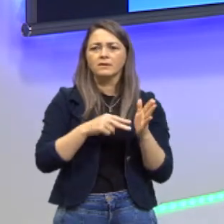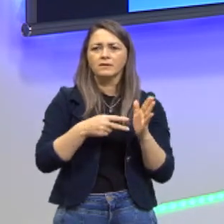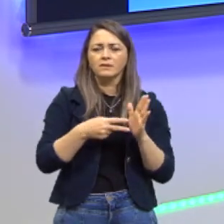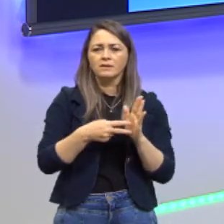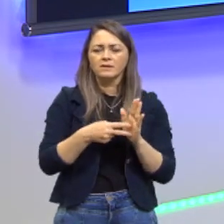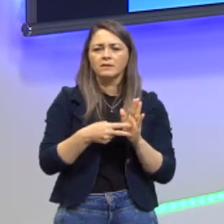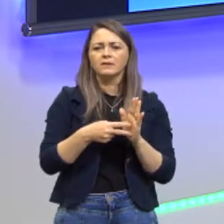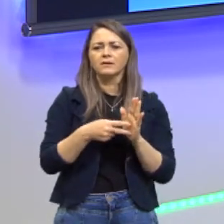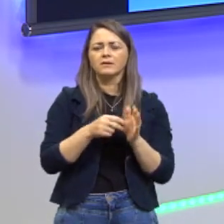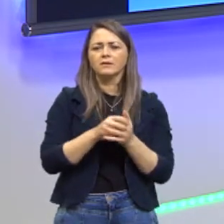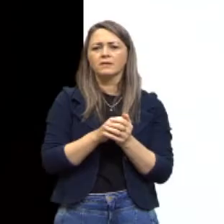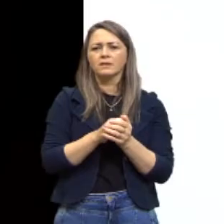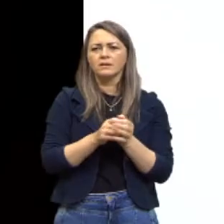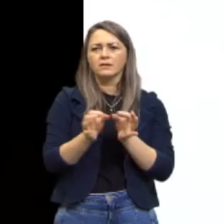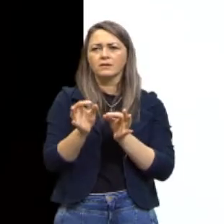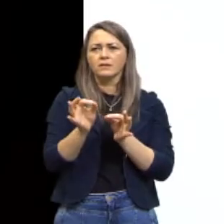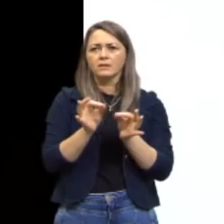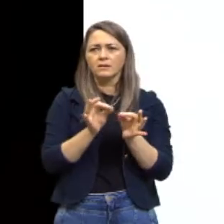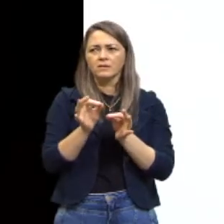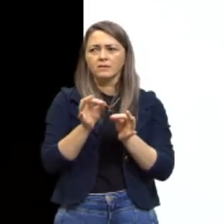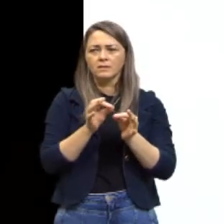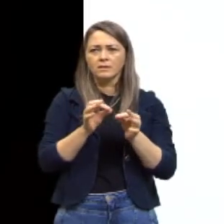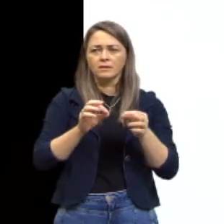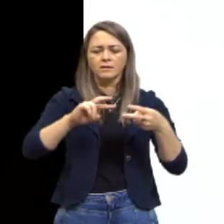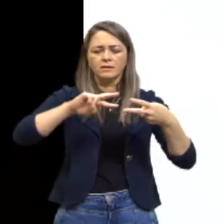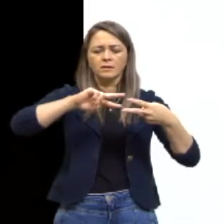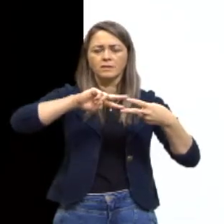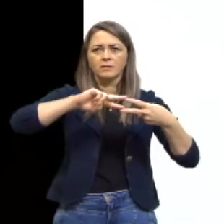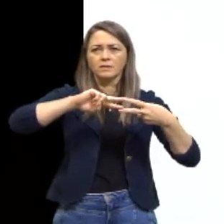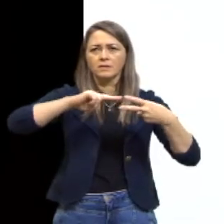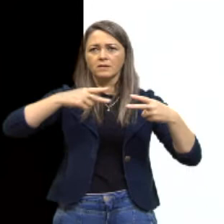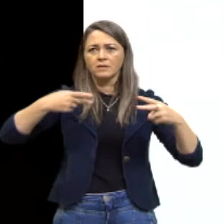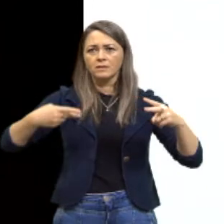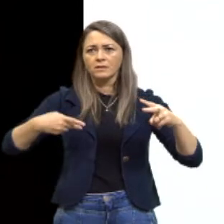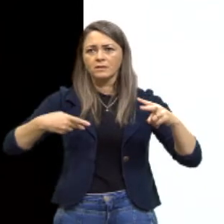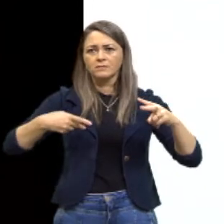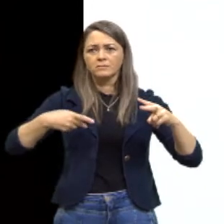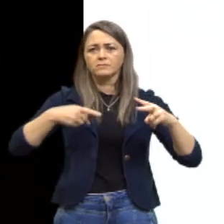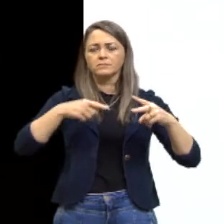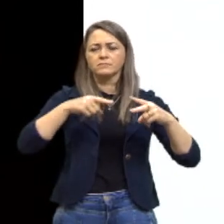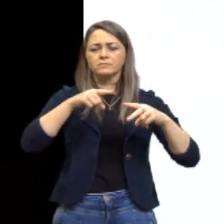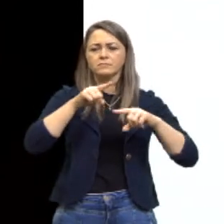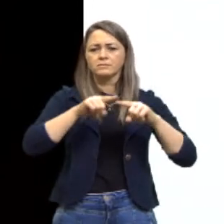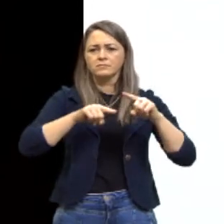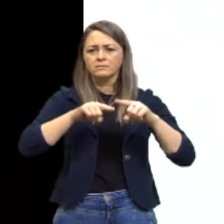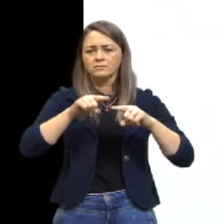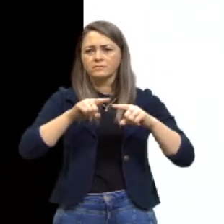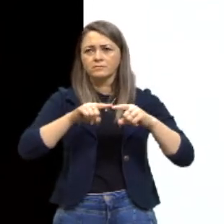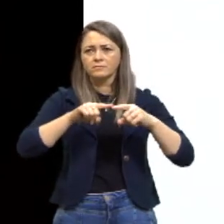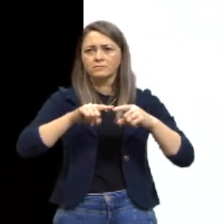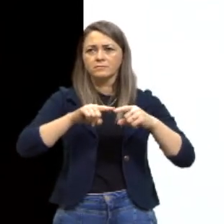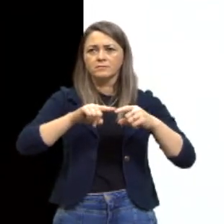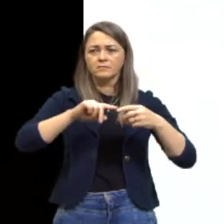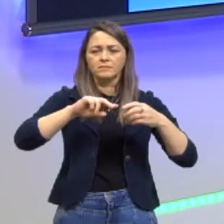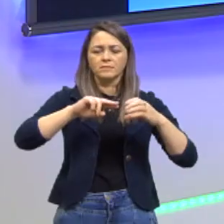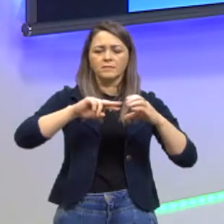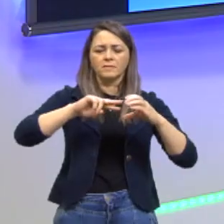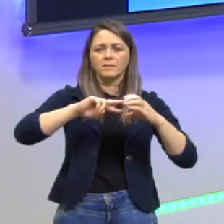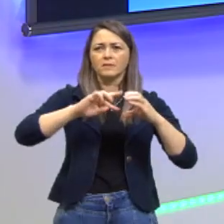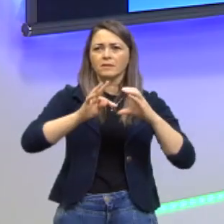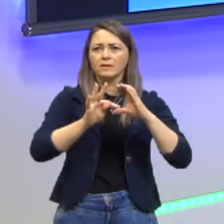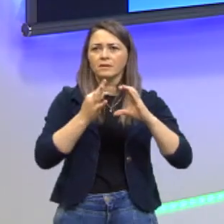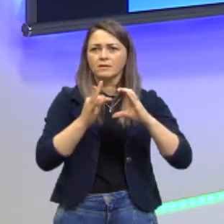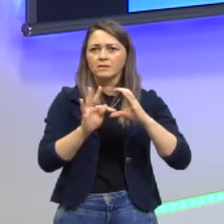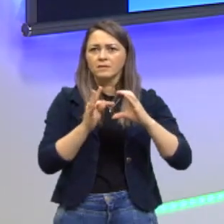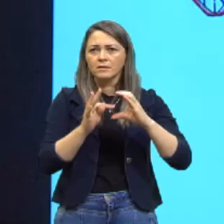organismo transgênico, né? O que é a transgenia, tá? Acontece que nada